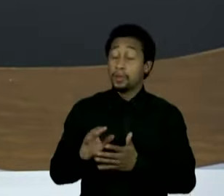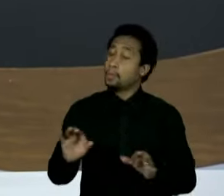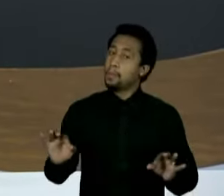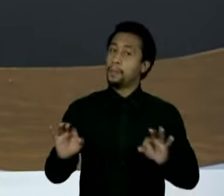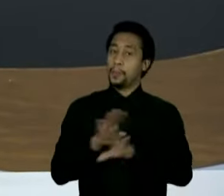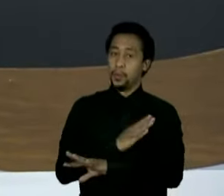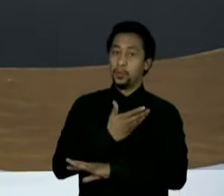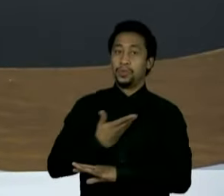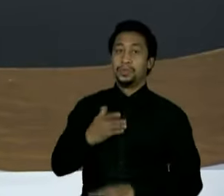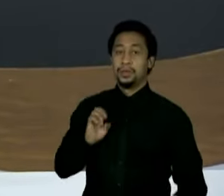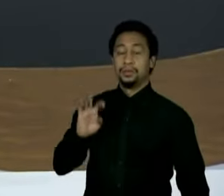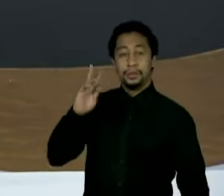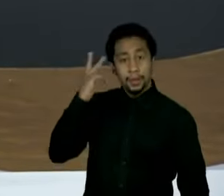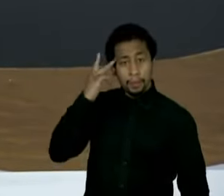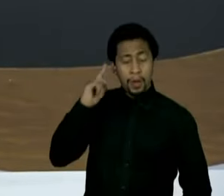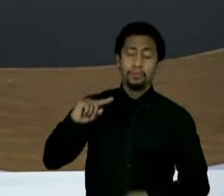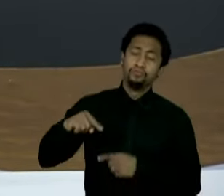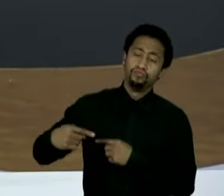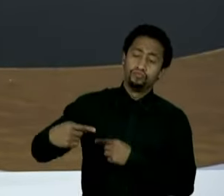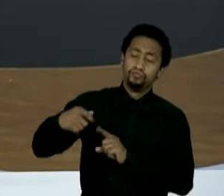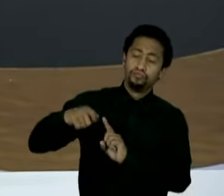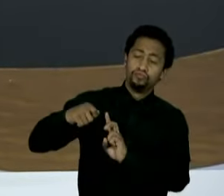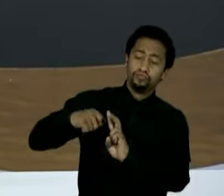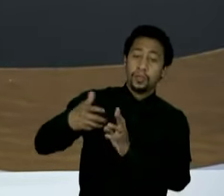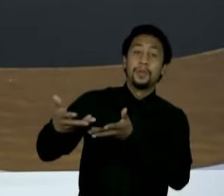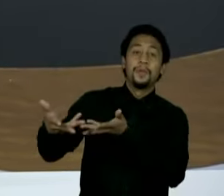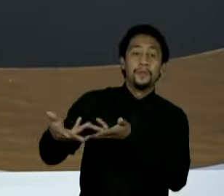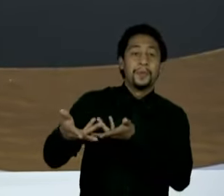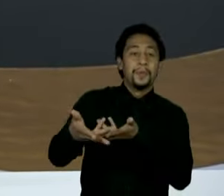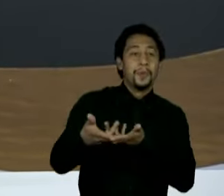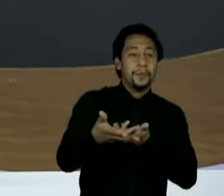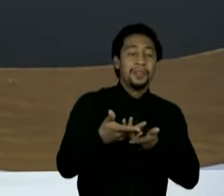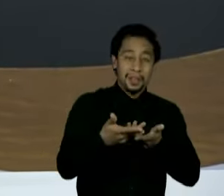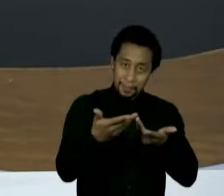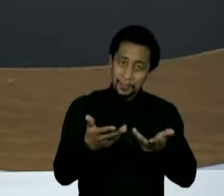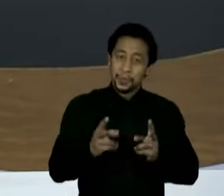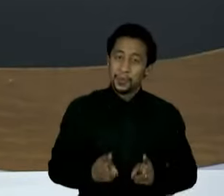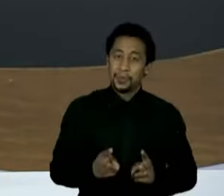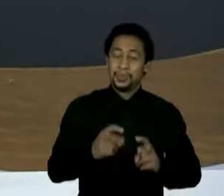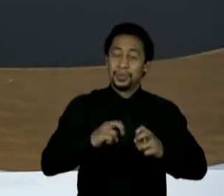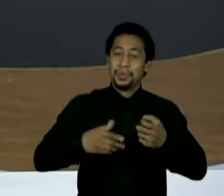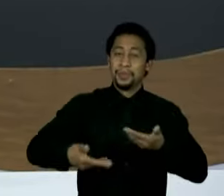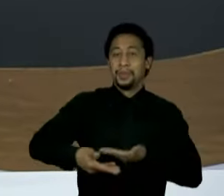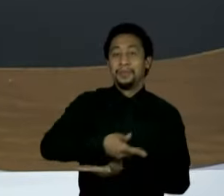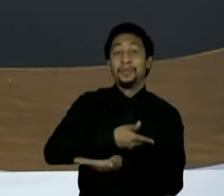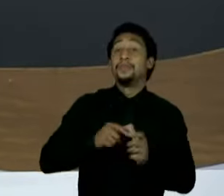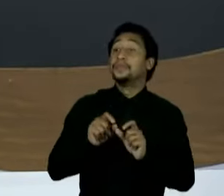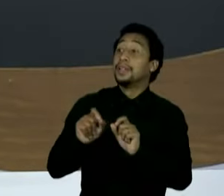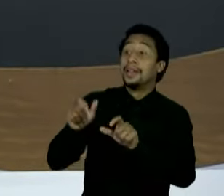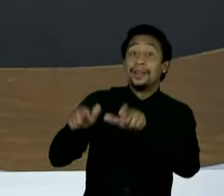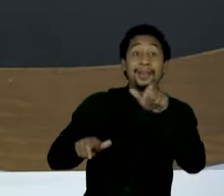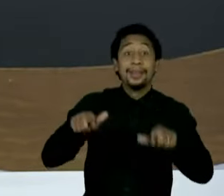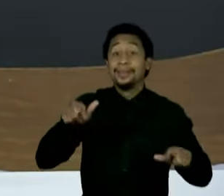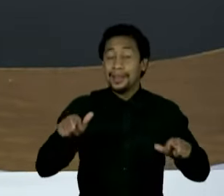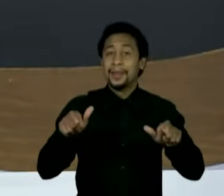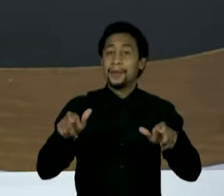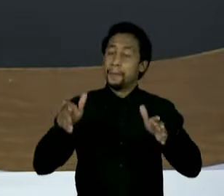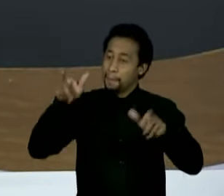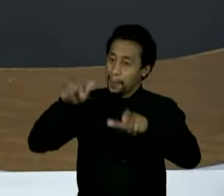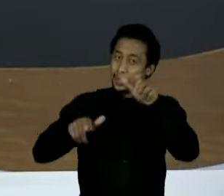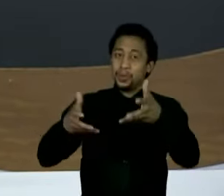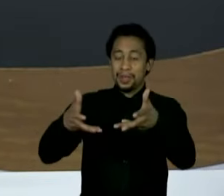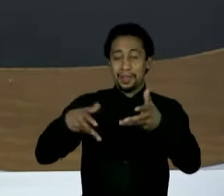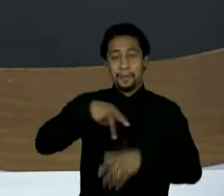paulista e, ao longo dos próximos meses, convidaremos e estaremos aqui, para estarem aqui, os principais postulantes à